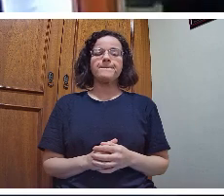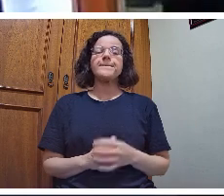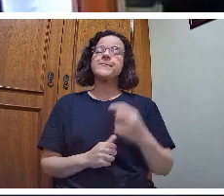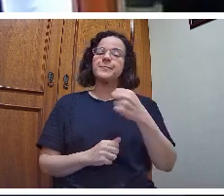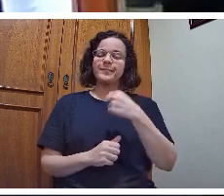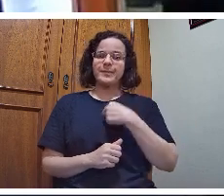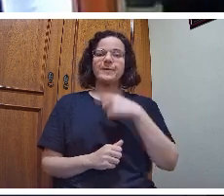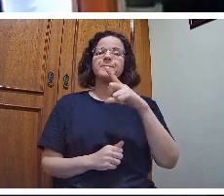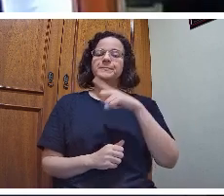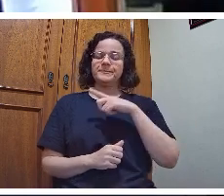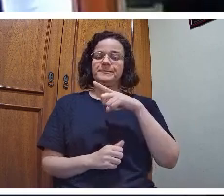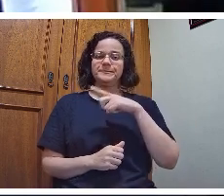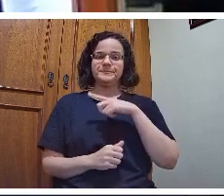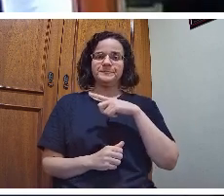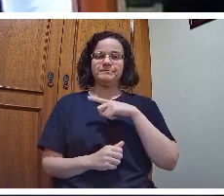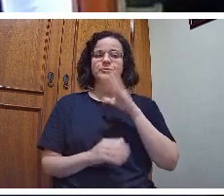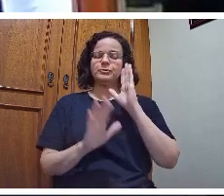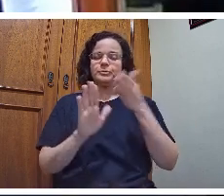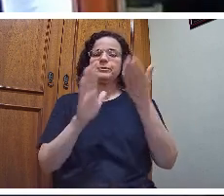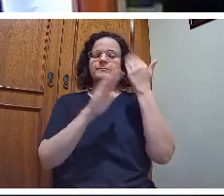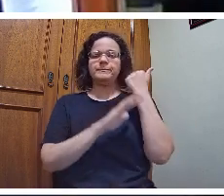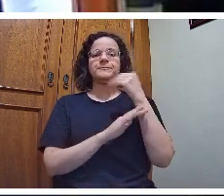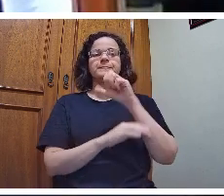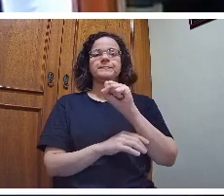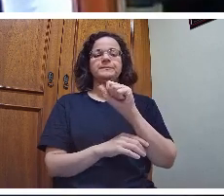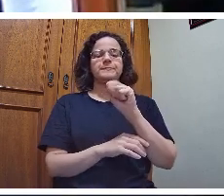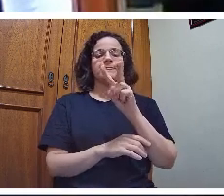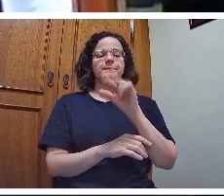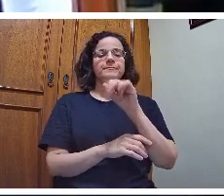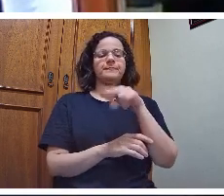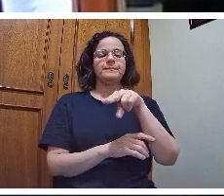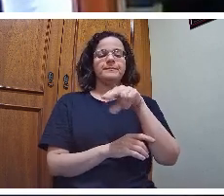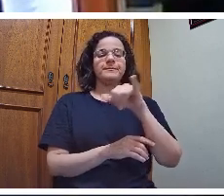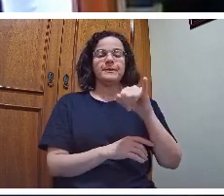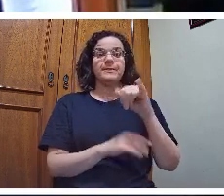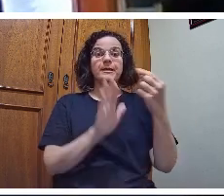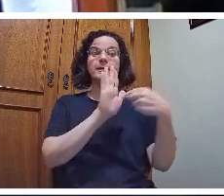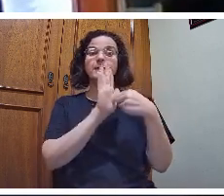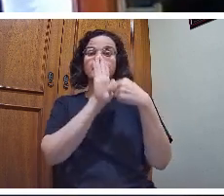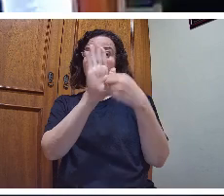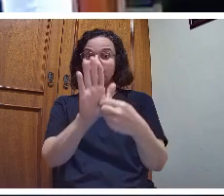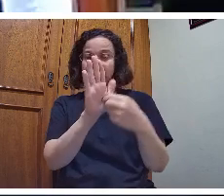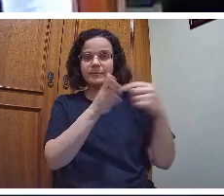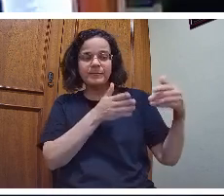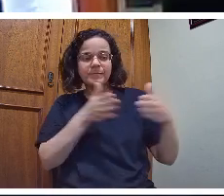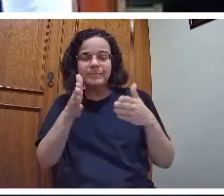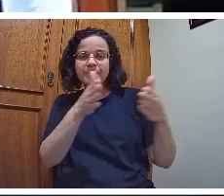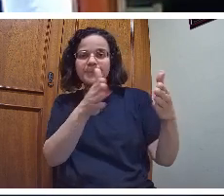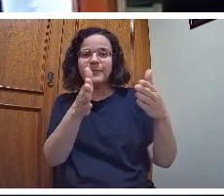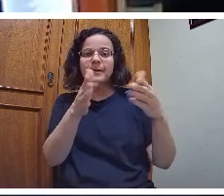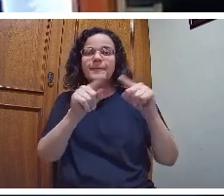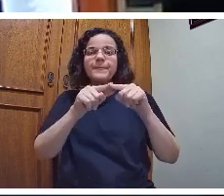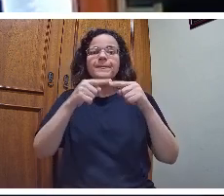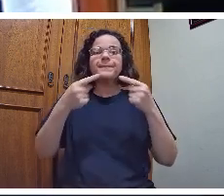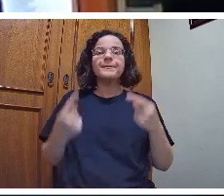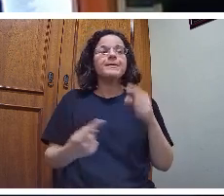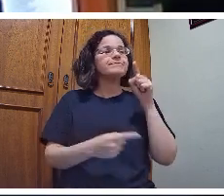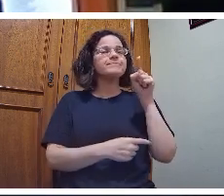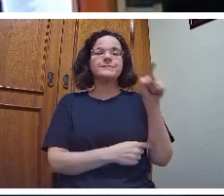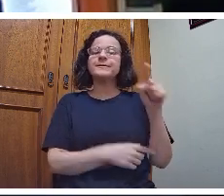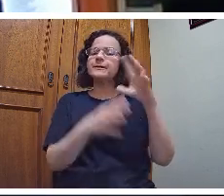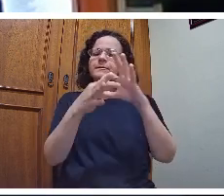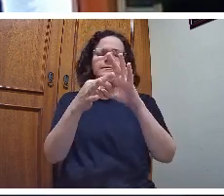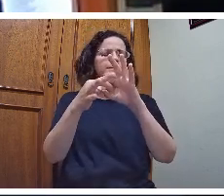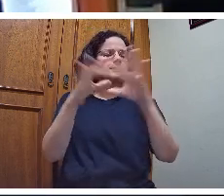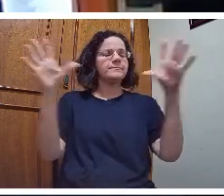Eu tive o professor Saviani como alguém que indica caminhos, mas ele